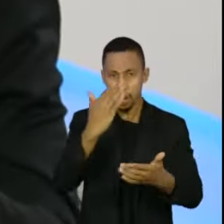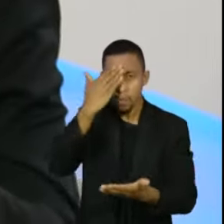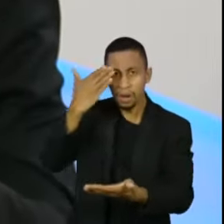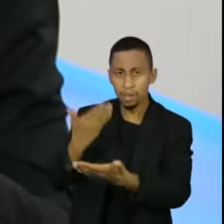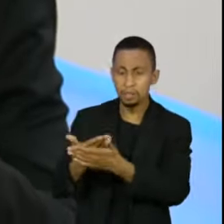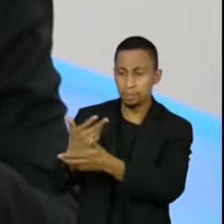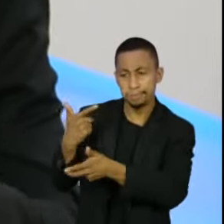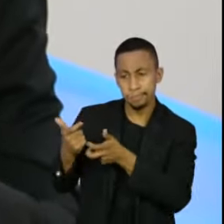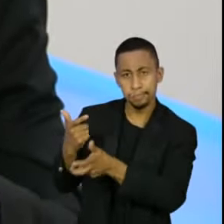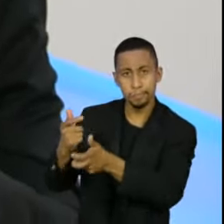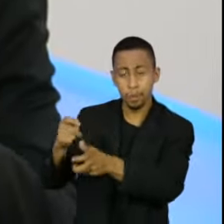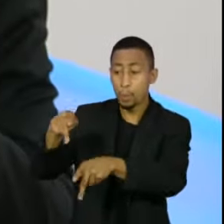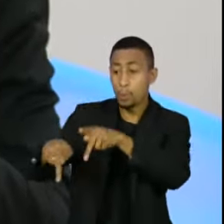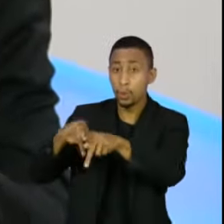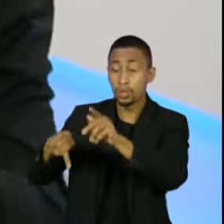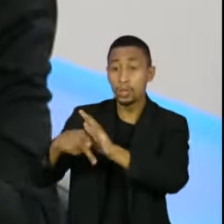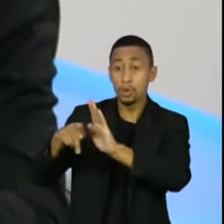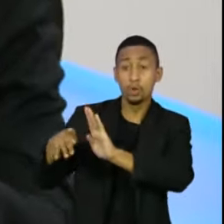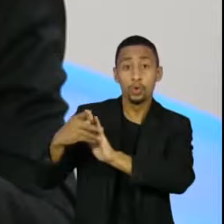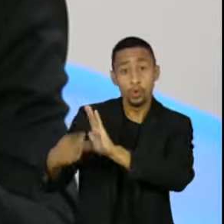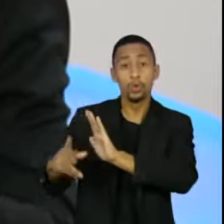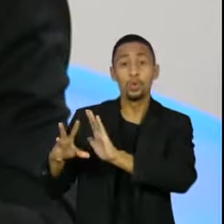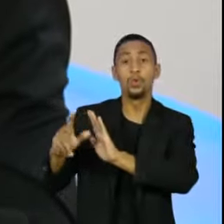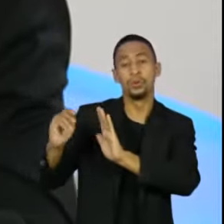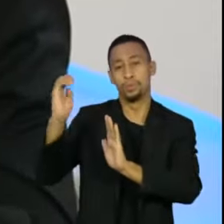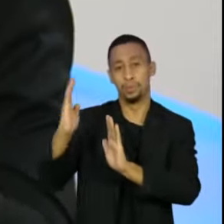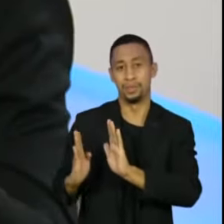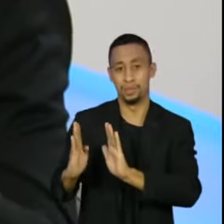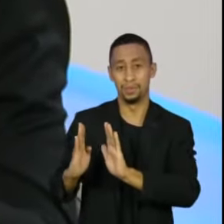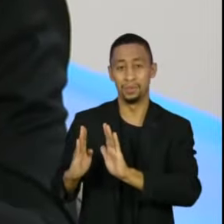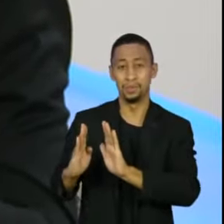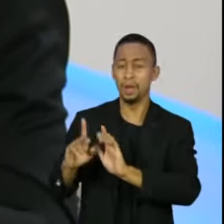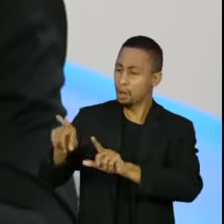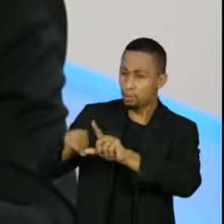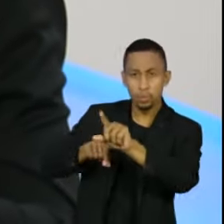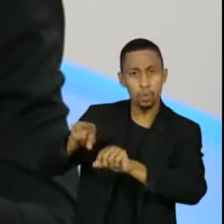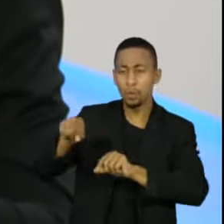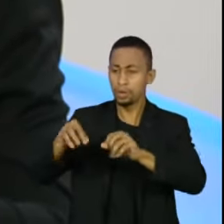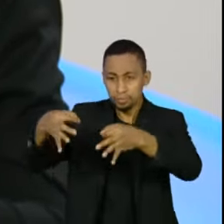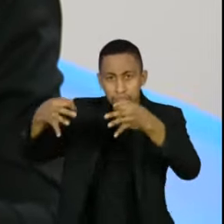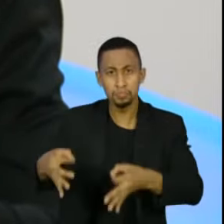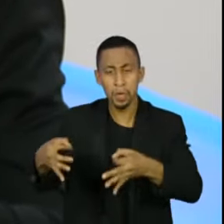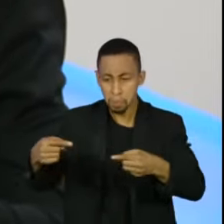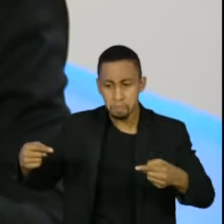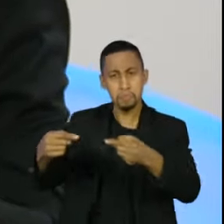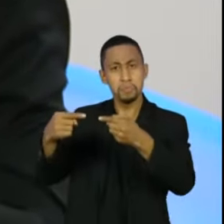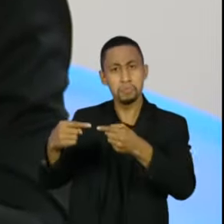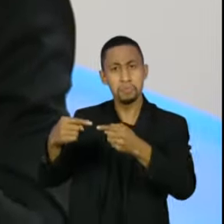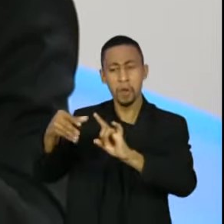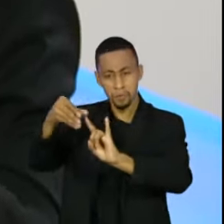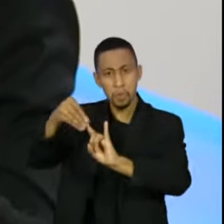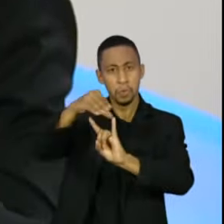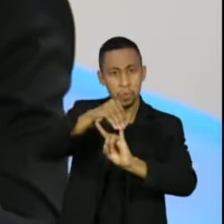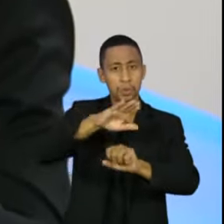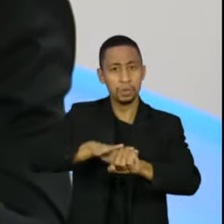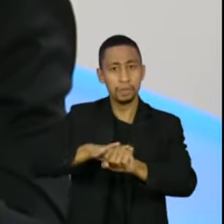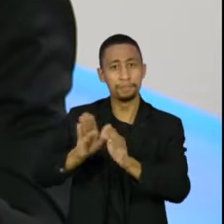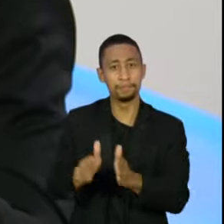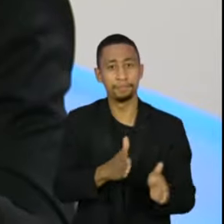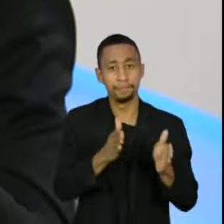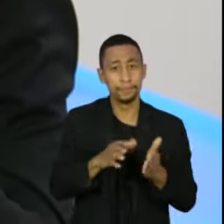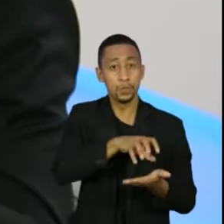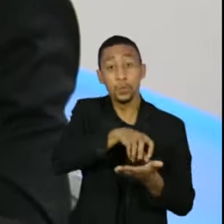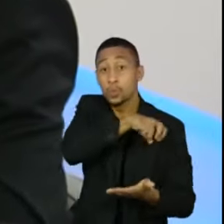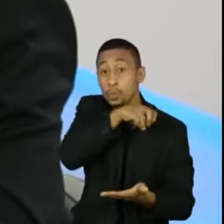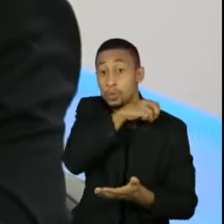mas é esta política que nos permitirá. Essa escolha de produção própria foi uma escolha acertada do Brasil, ao mesmo tempo das importações.